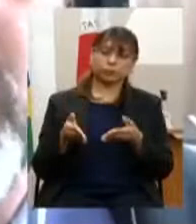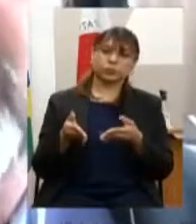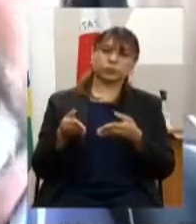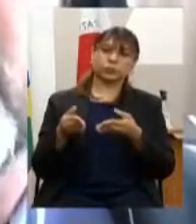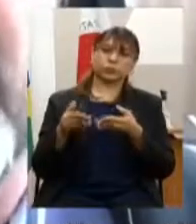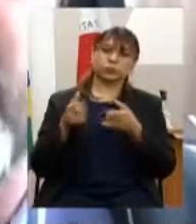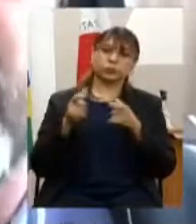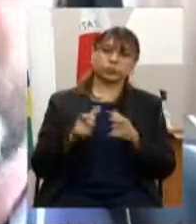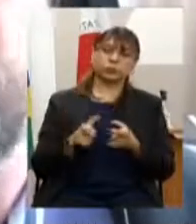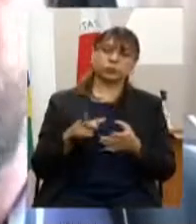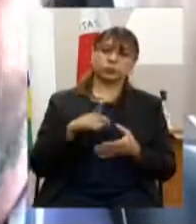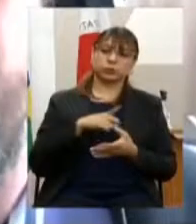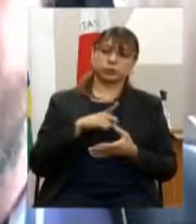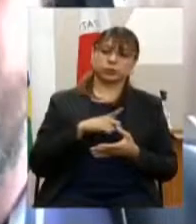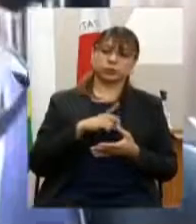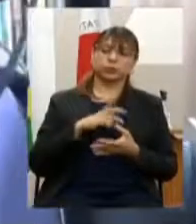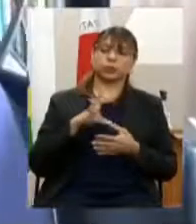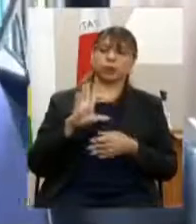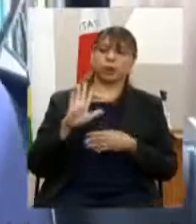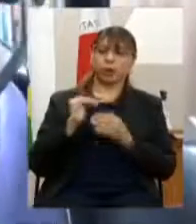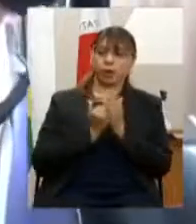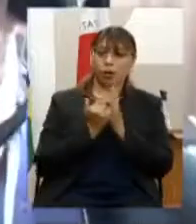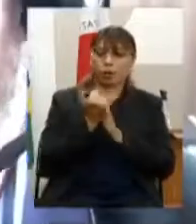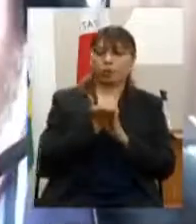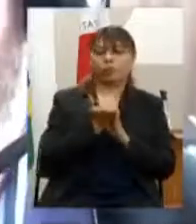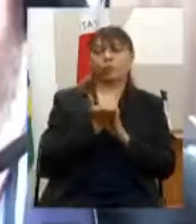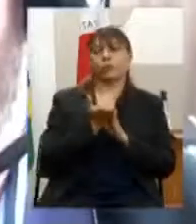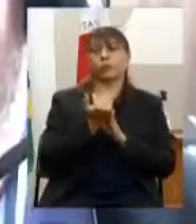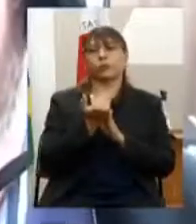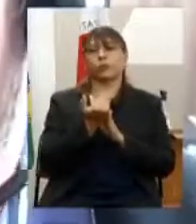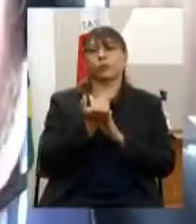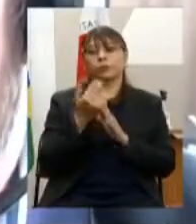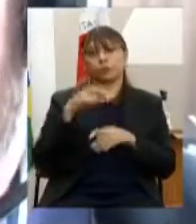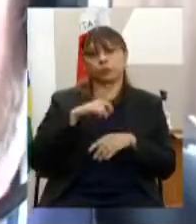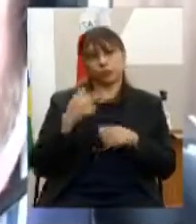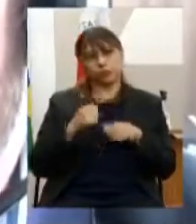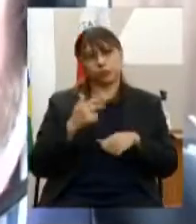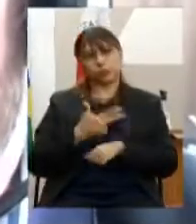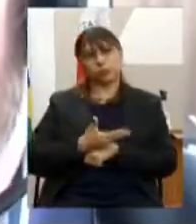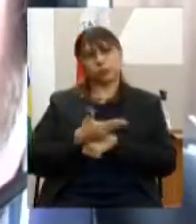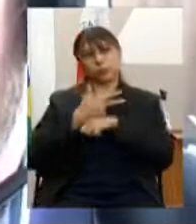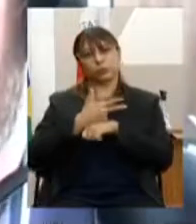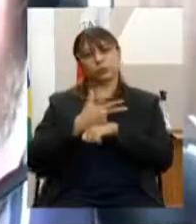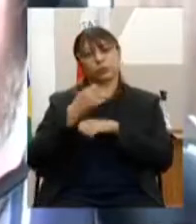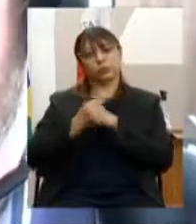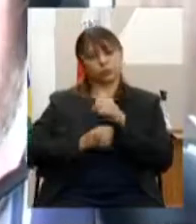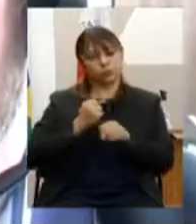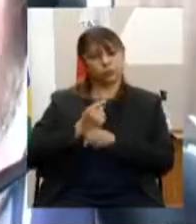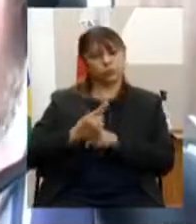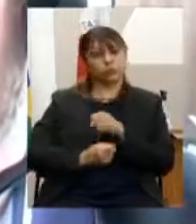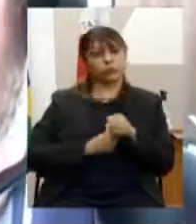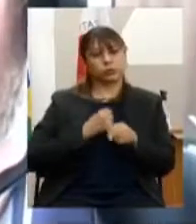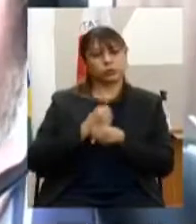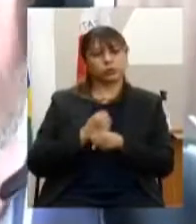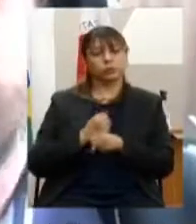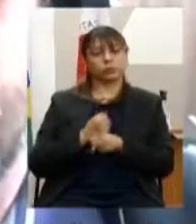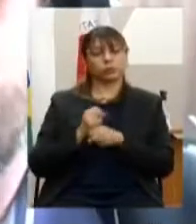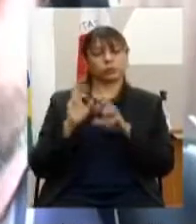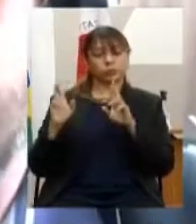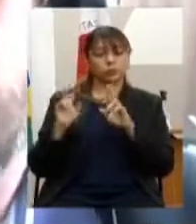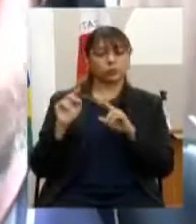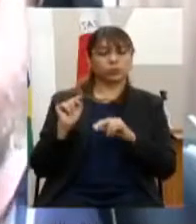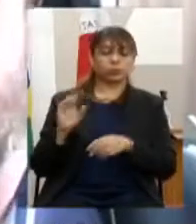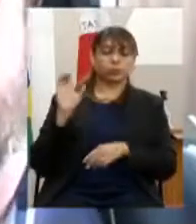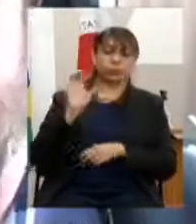gasto dos acréscimos para realização de prêmio anual concedido pelo conselho estadual de cultura do estado de